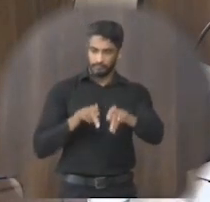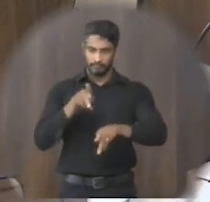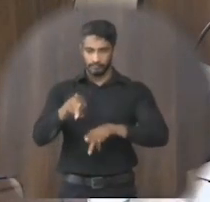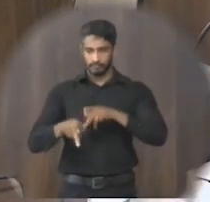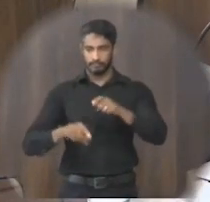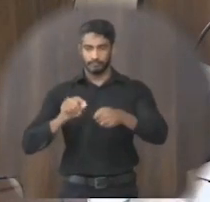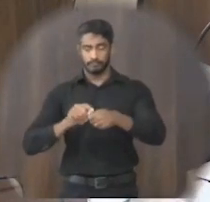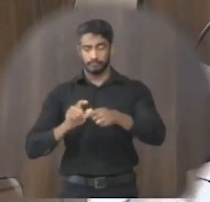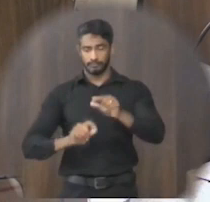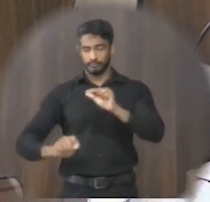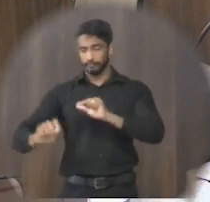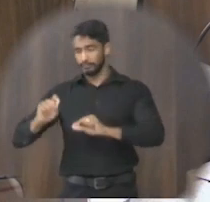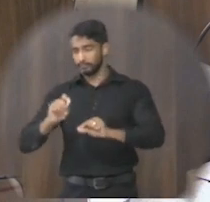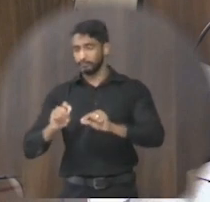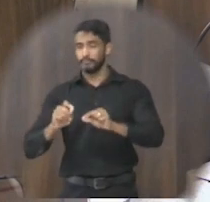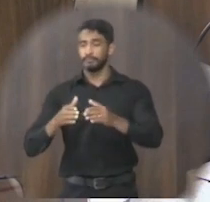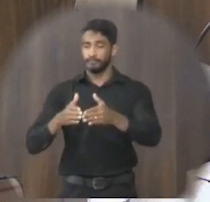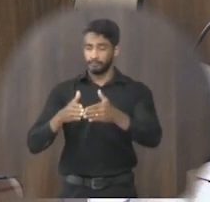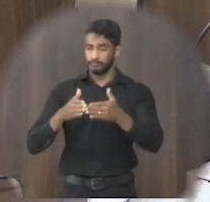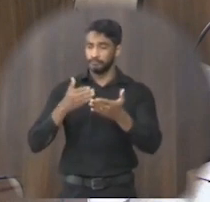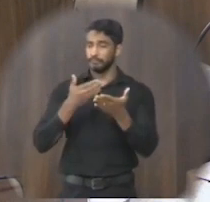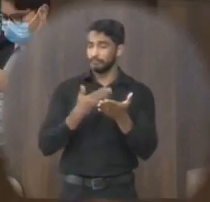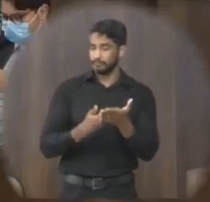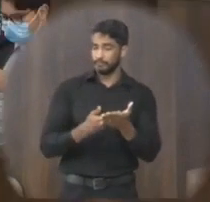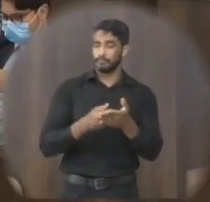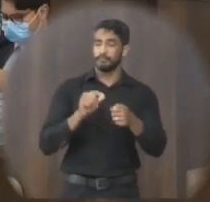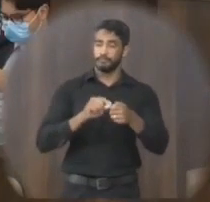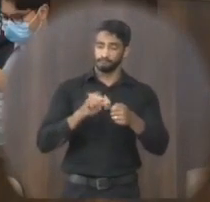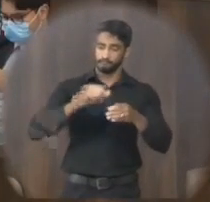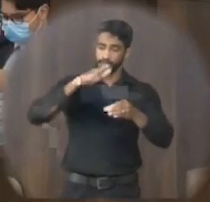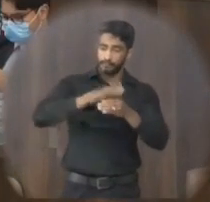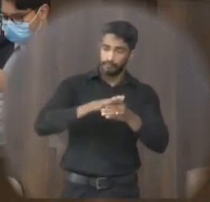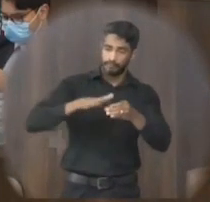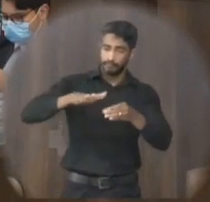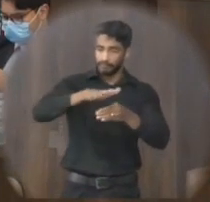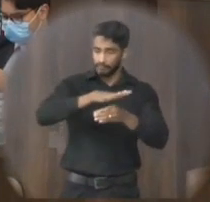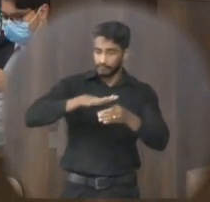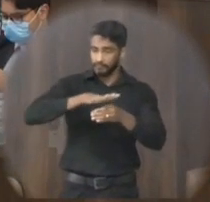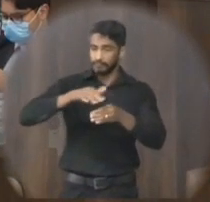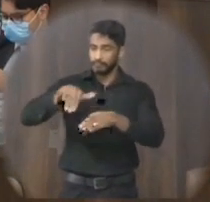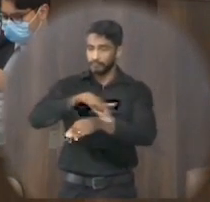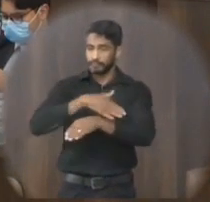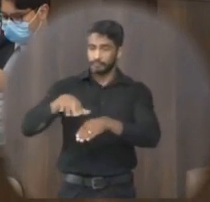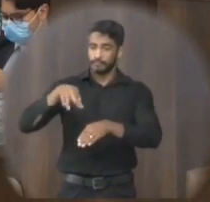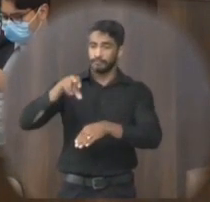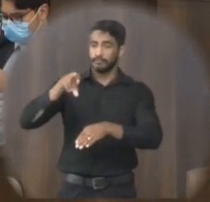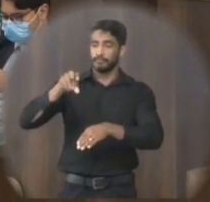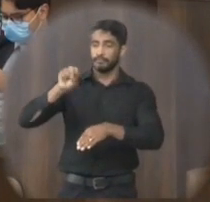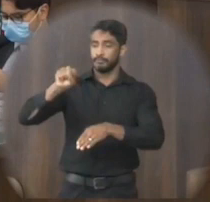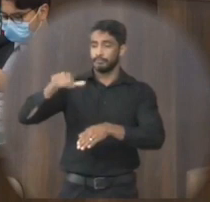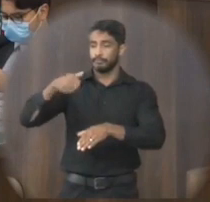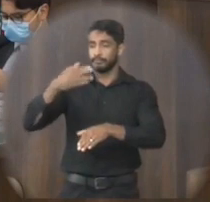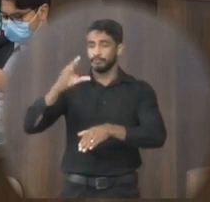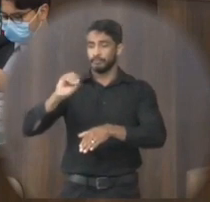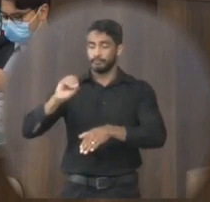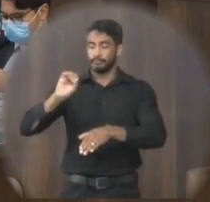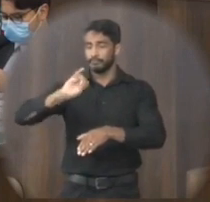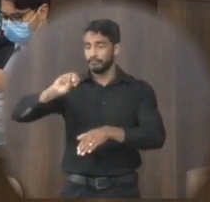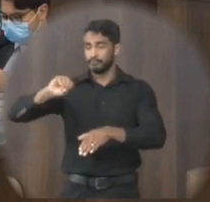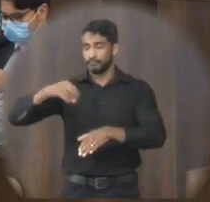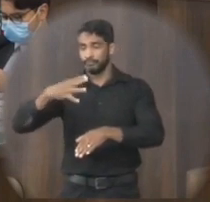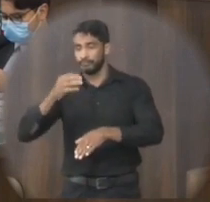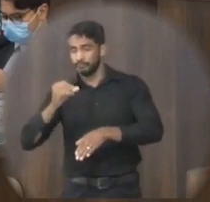seguinte decisão indica a primeira necessidade de fazer a operação tapa buracos na rua São João no bairro São Lucas rua que dá